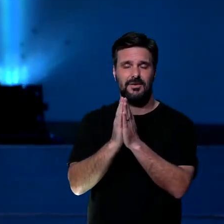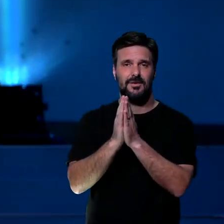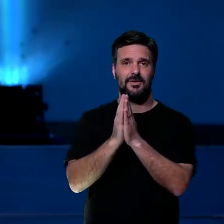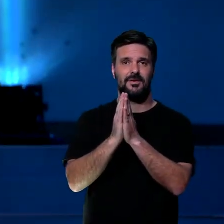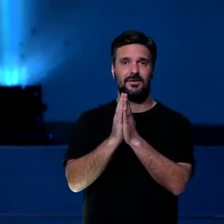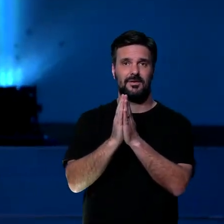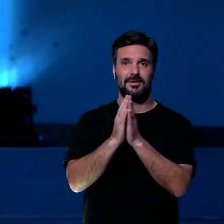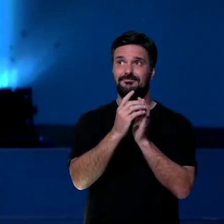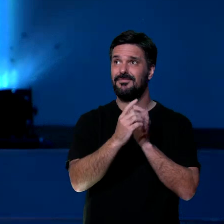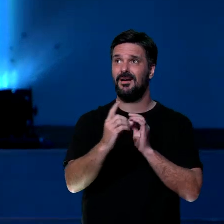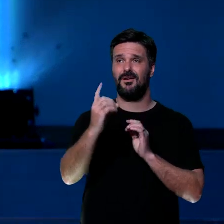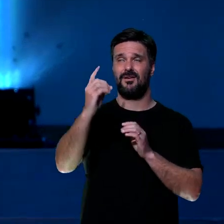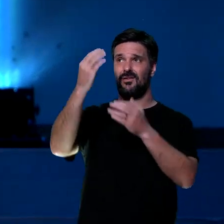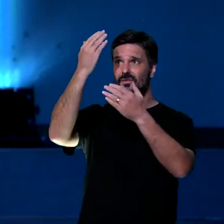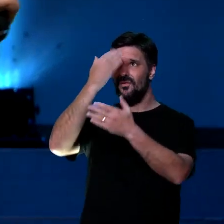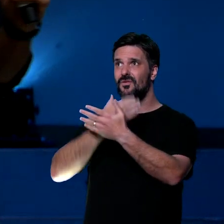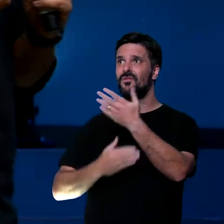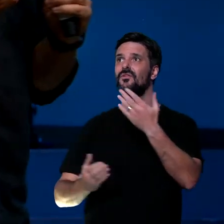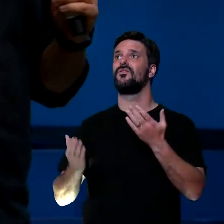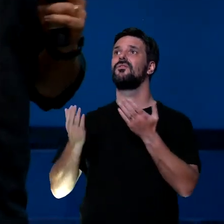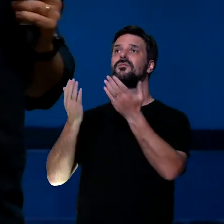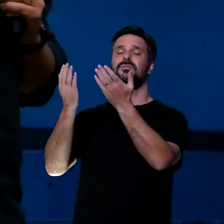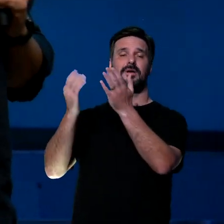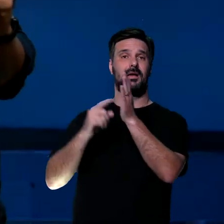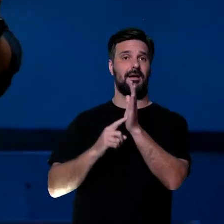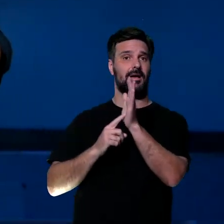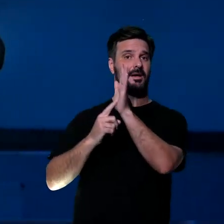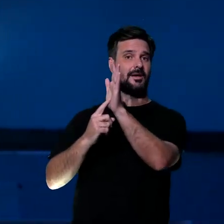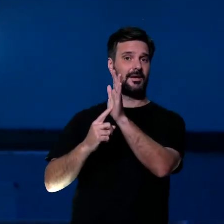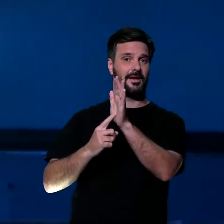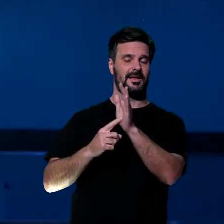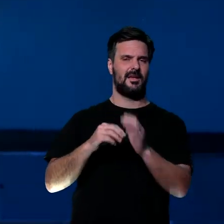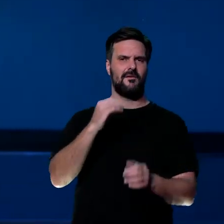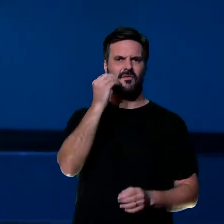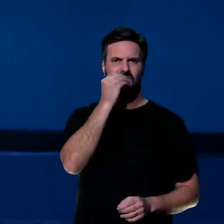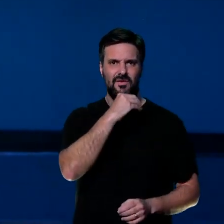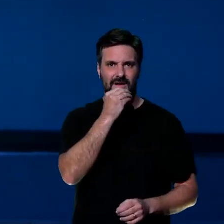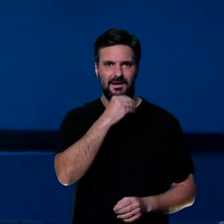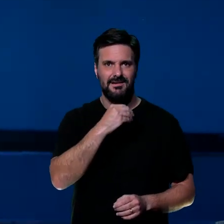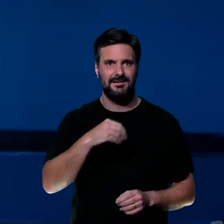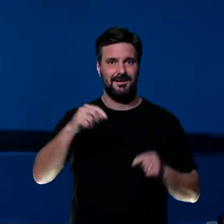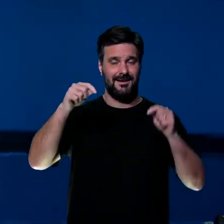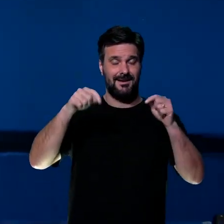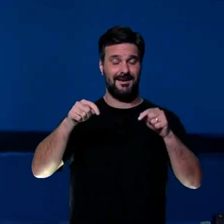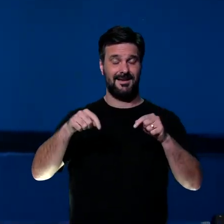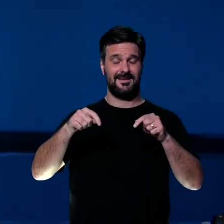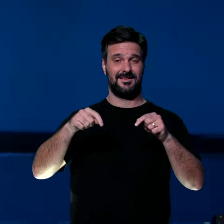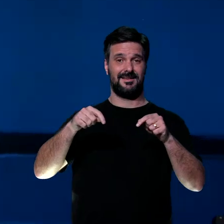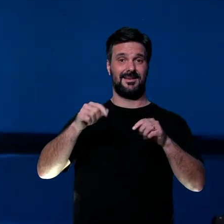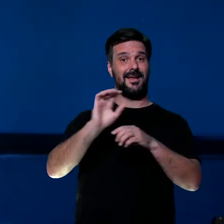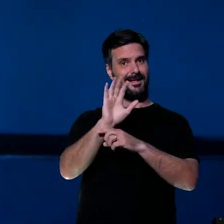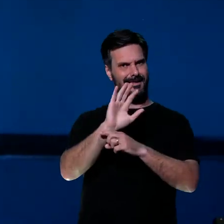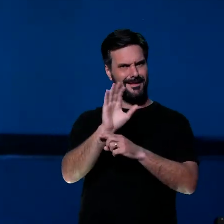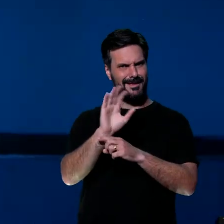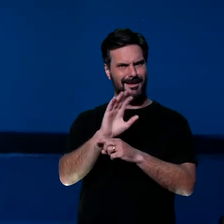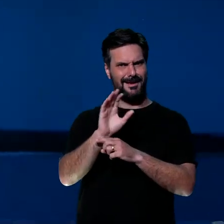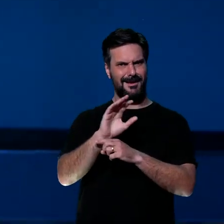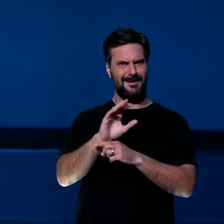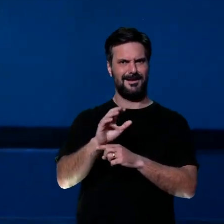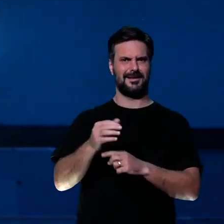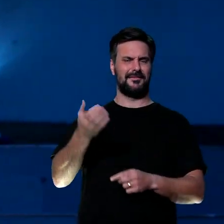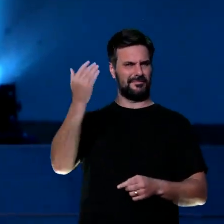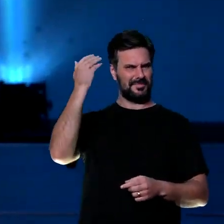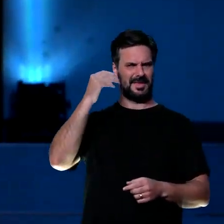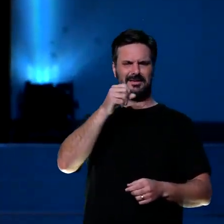perdoe. Porque isso nos enfraquece. Imagina só, né? Eu falei da ilustração do filme de batalha. Imagina, né?